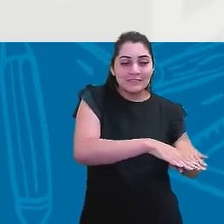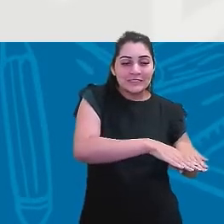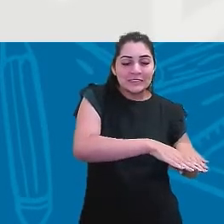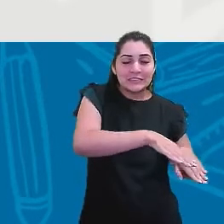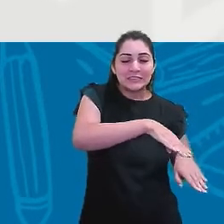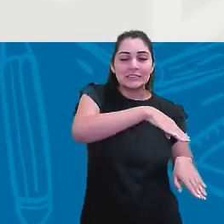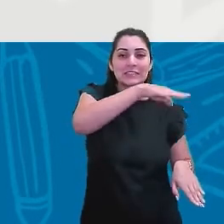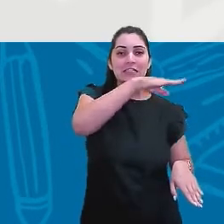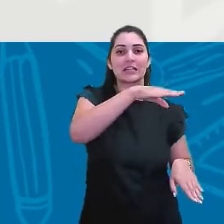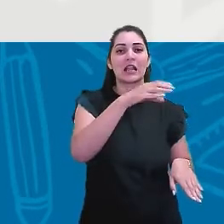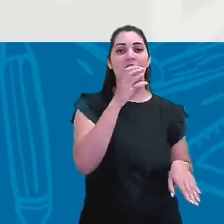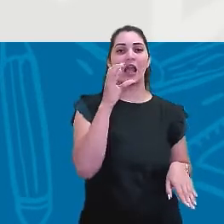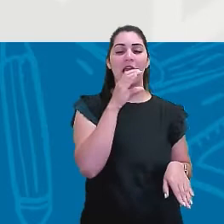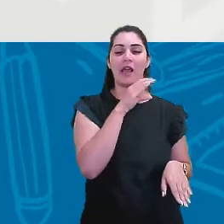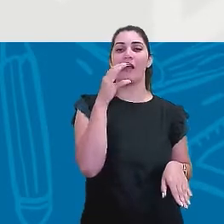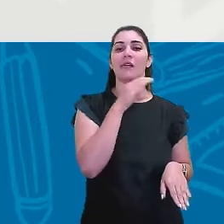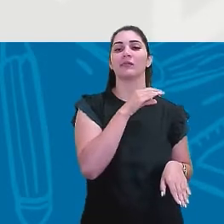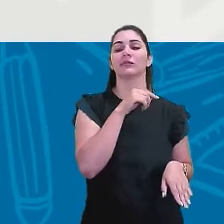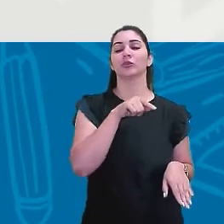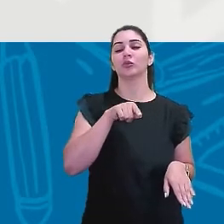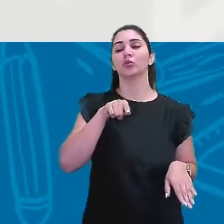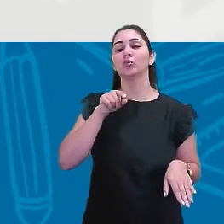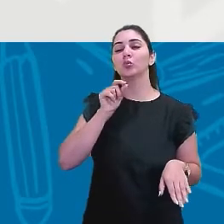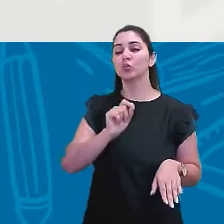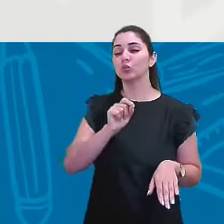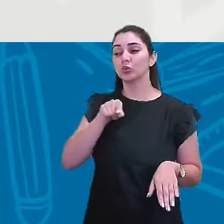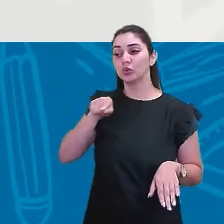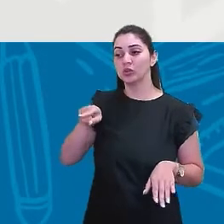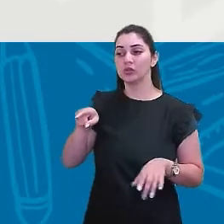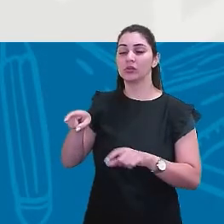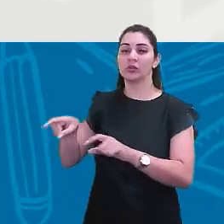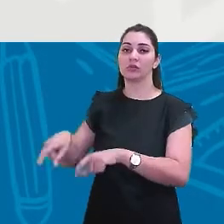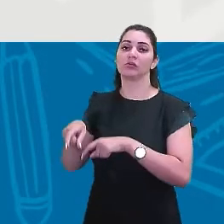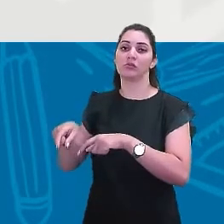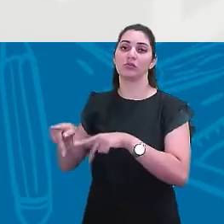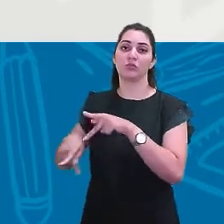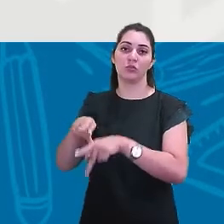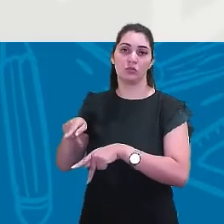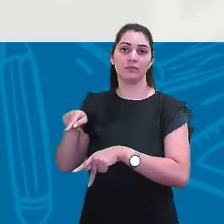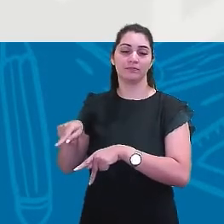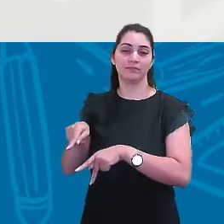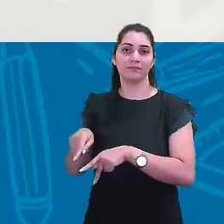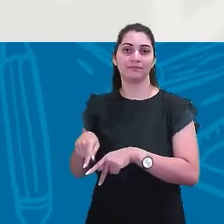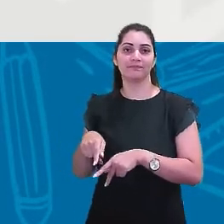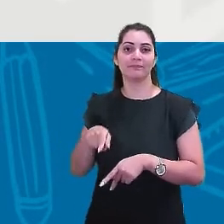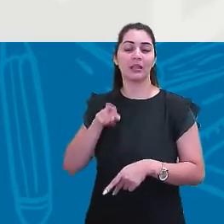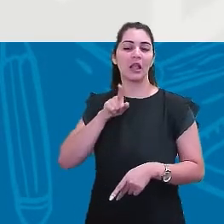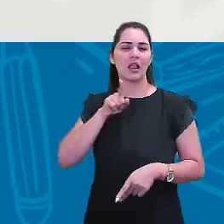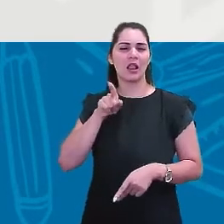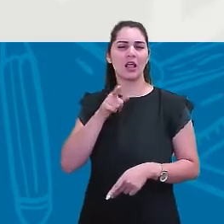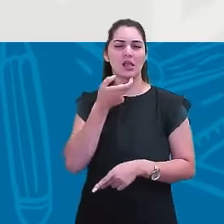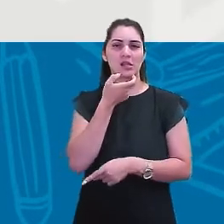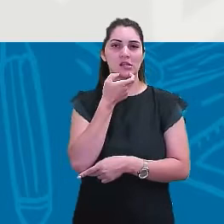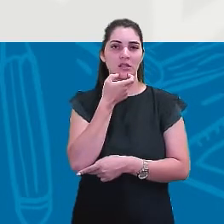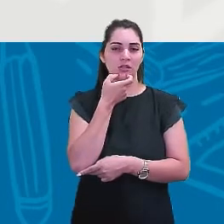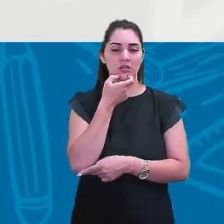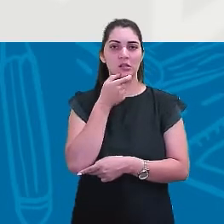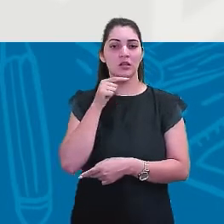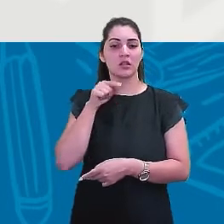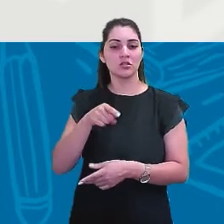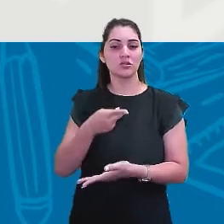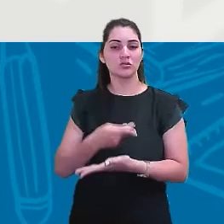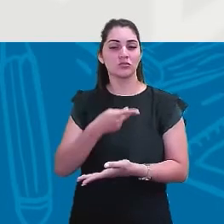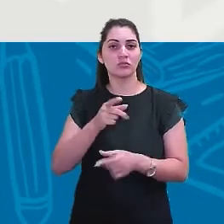acelerado do que a população rural, a população do campo. Na Inglaterra, isso aconteceu